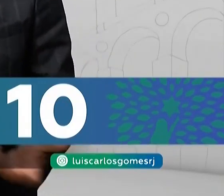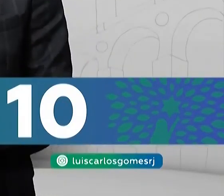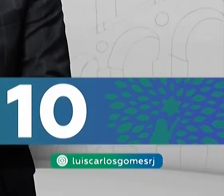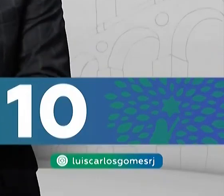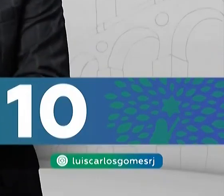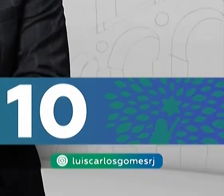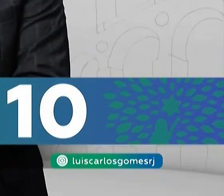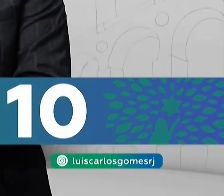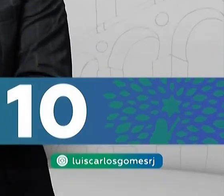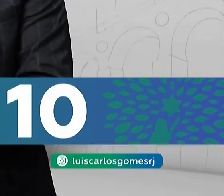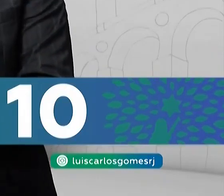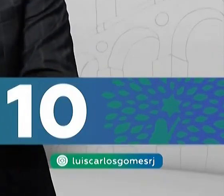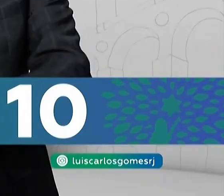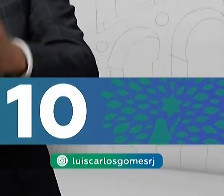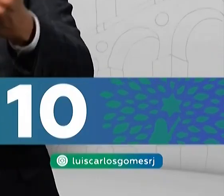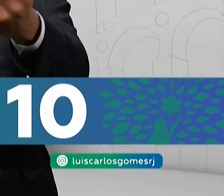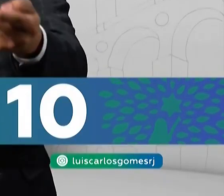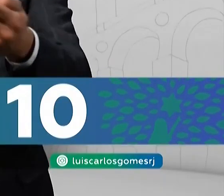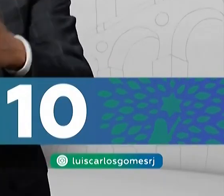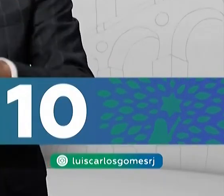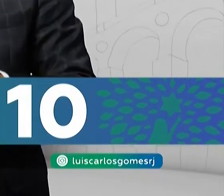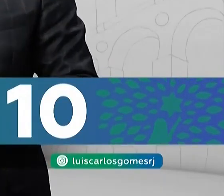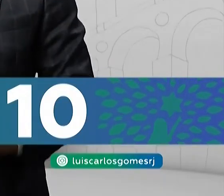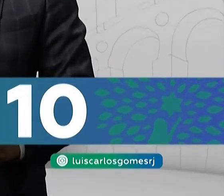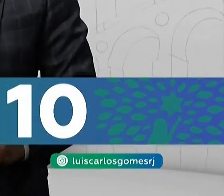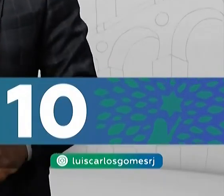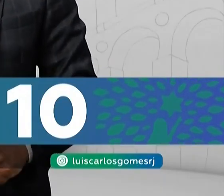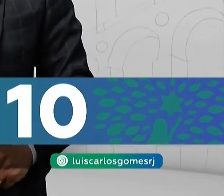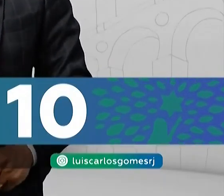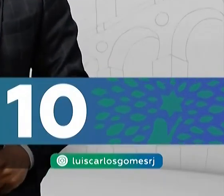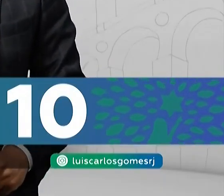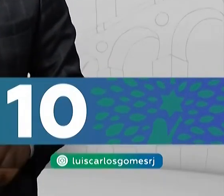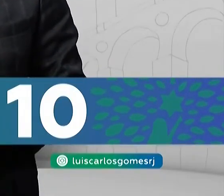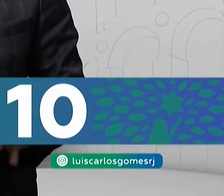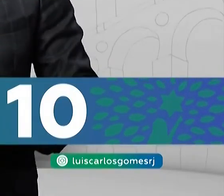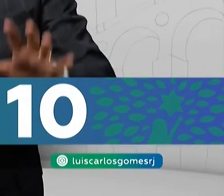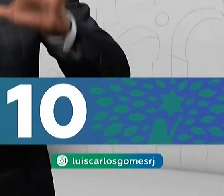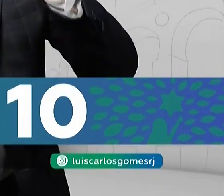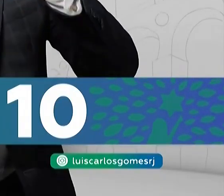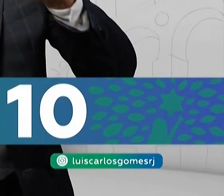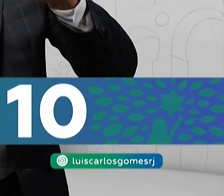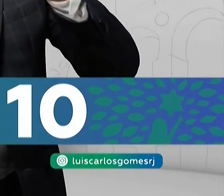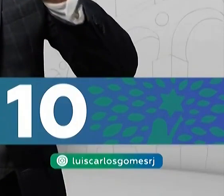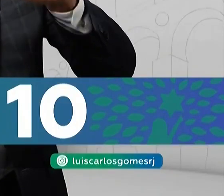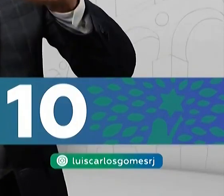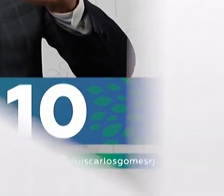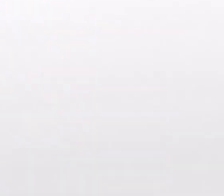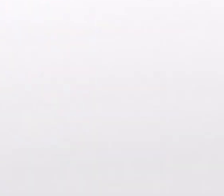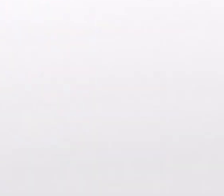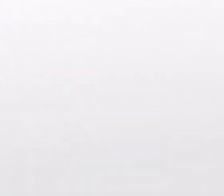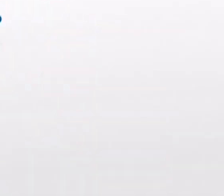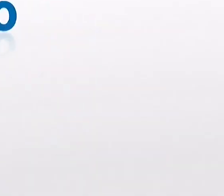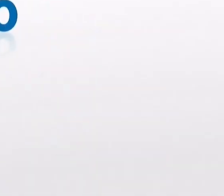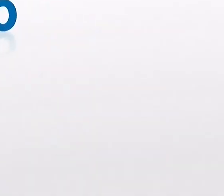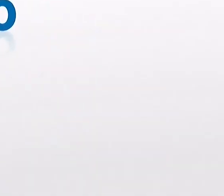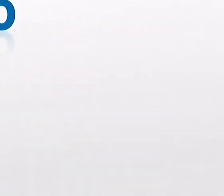urgente. Amparando o empreendedor, voltaremos a gerar empregos. Luiz Carlos Gomes, deputado federal, 10, 10.